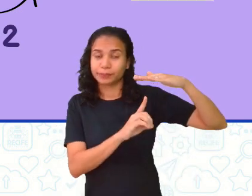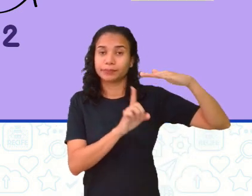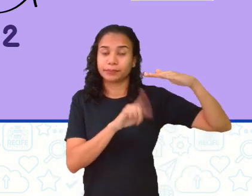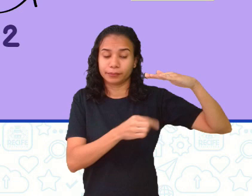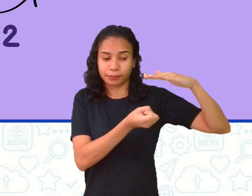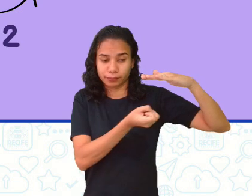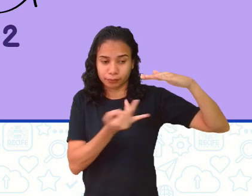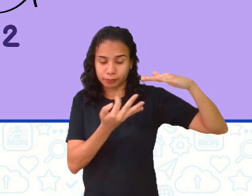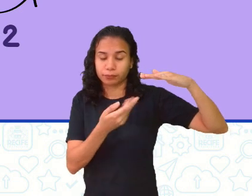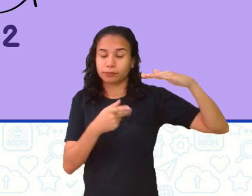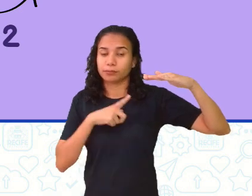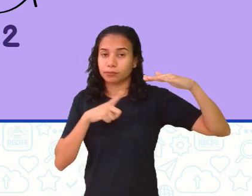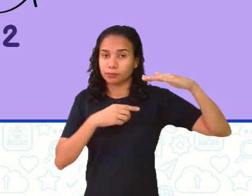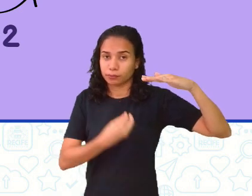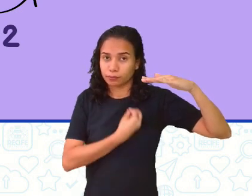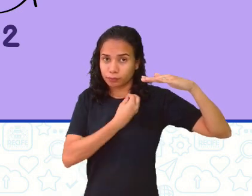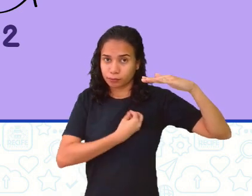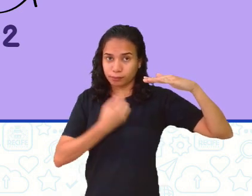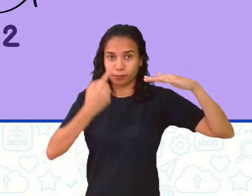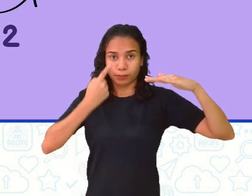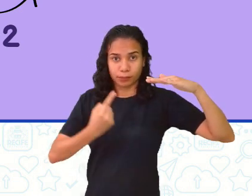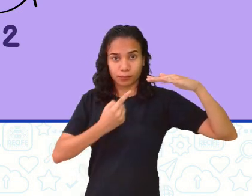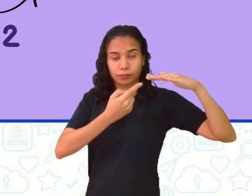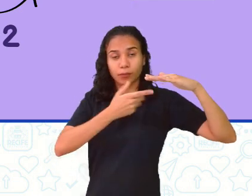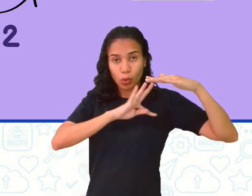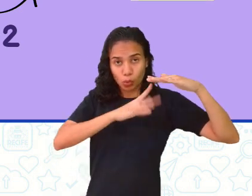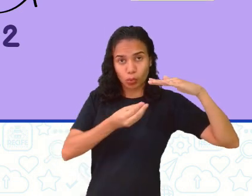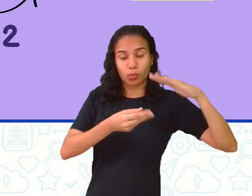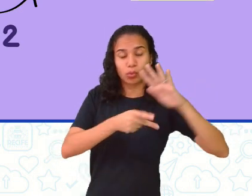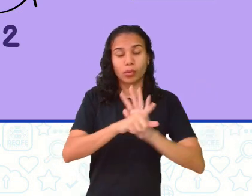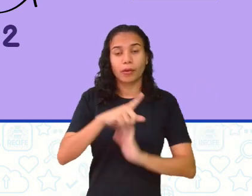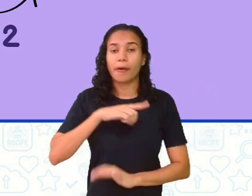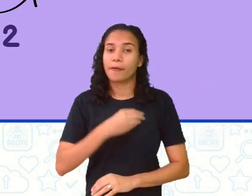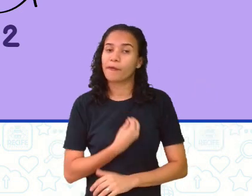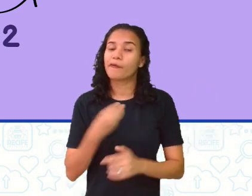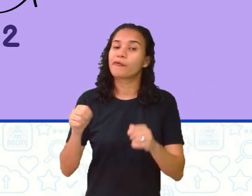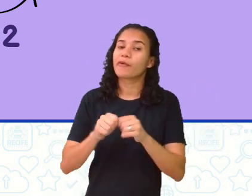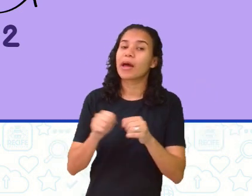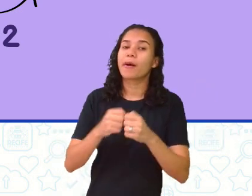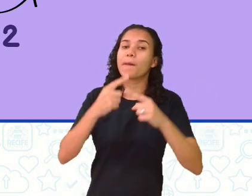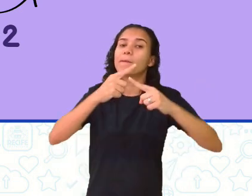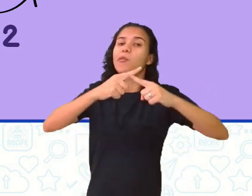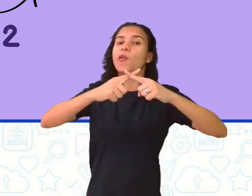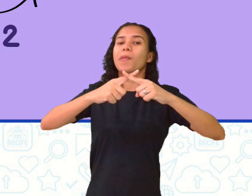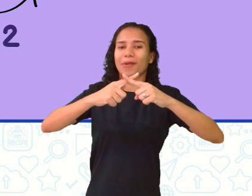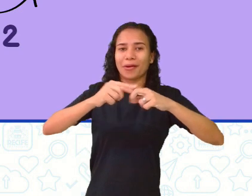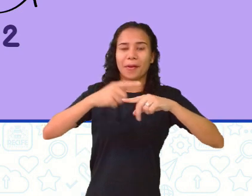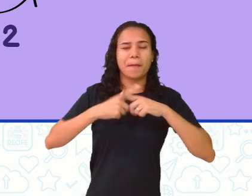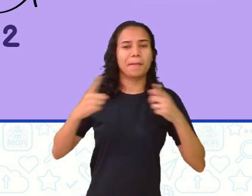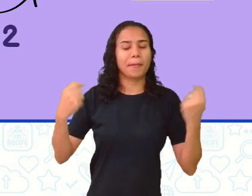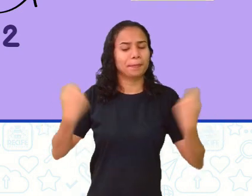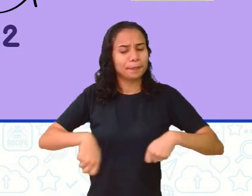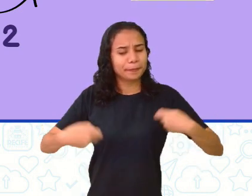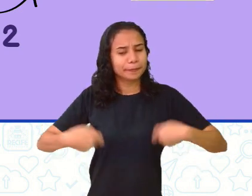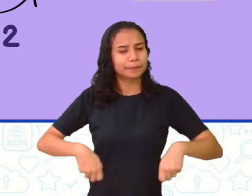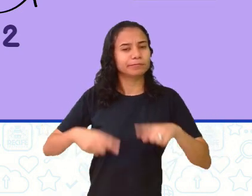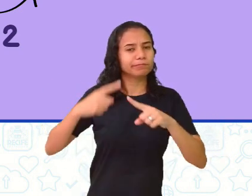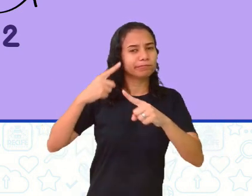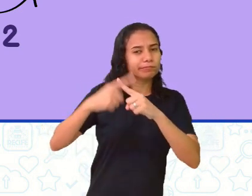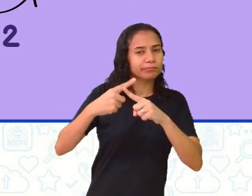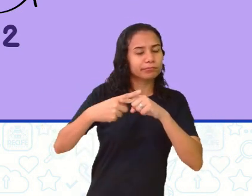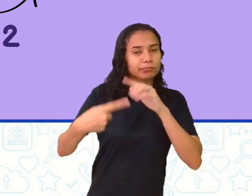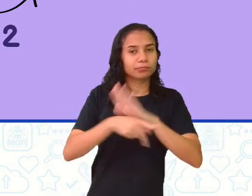que é a quantidade de partes que eu dividi em todo mundo, e vou fazer uma multiplicação. Só que eu tenho que multiplicar